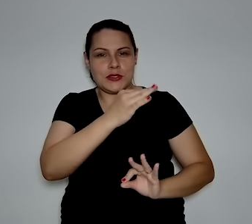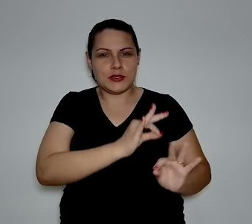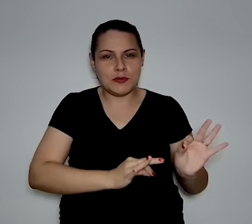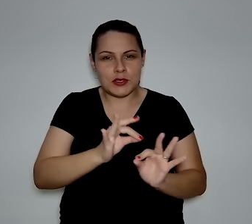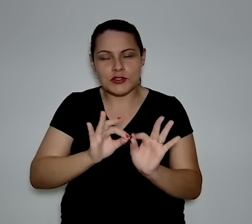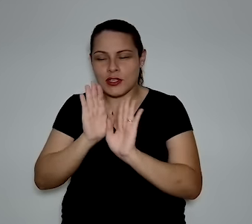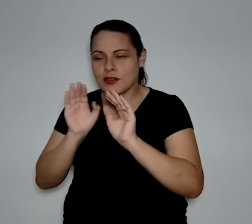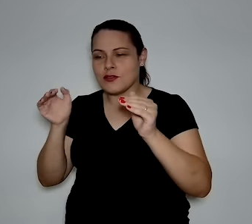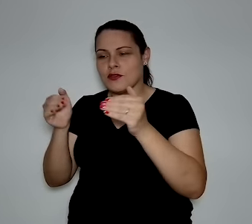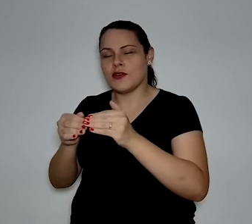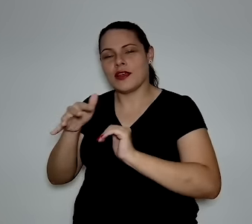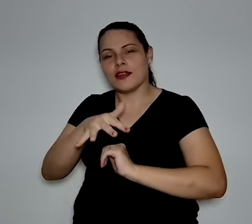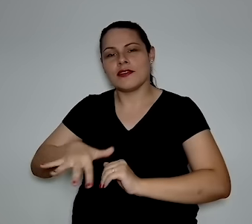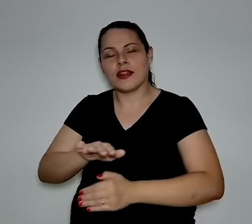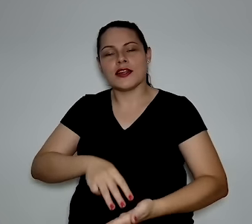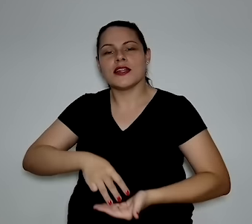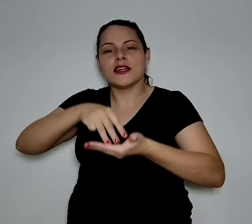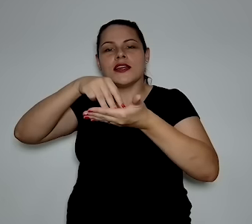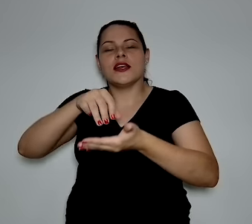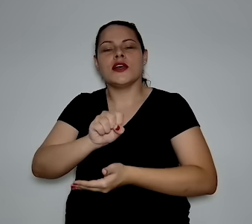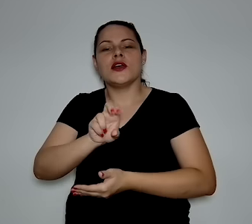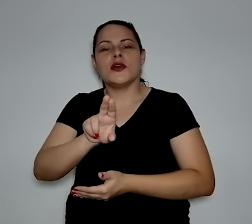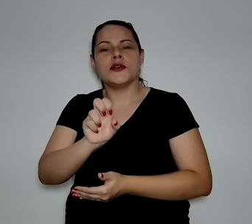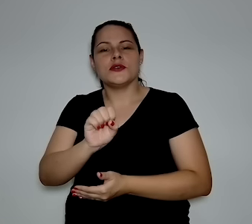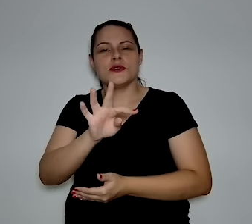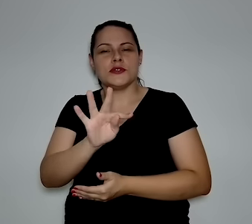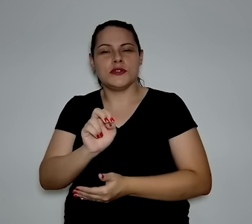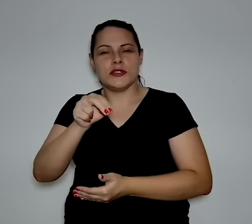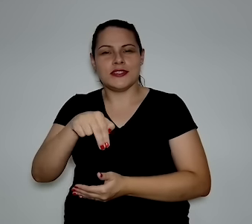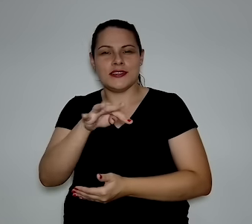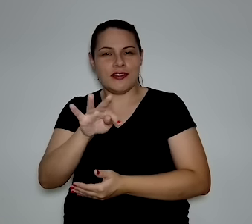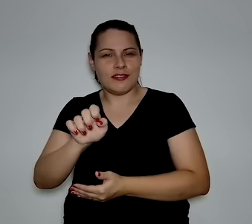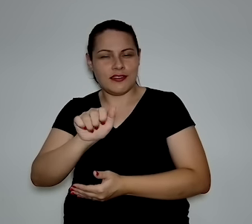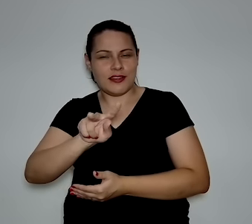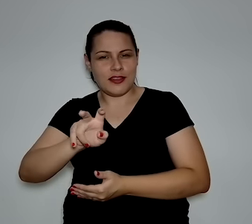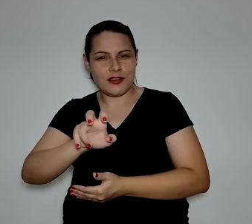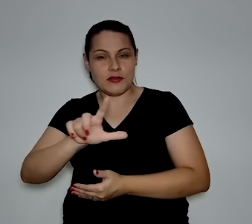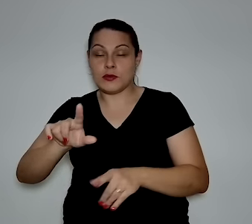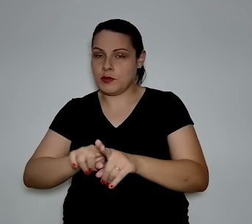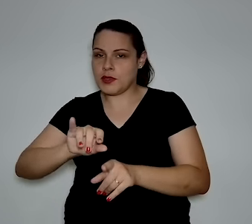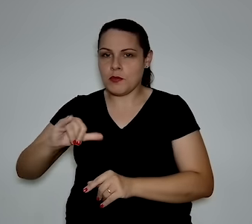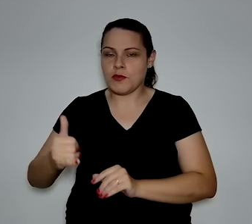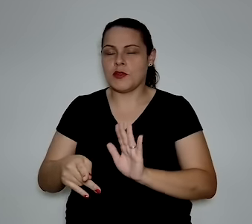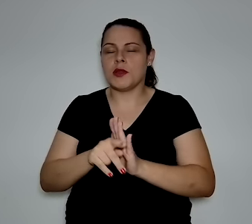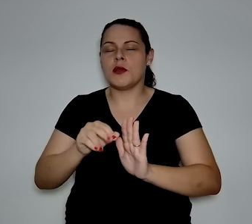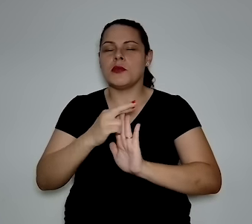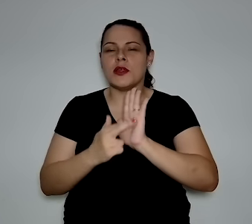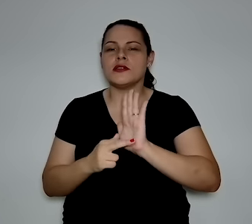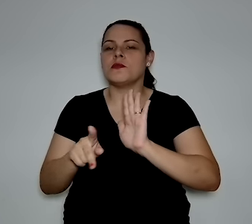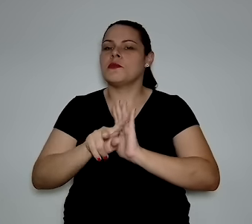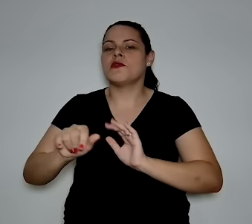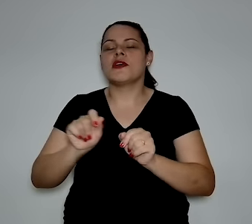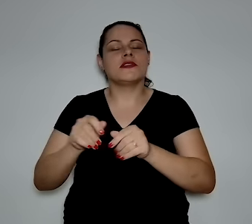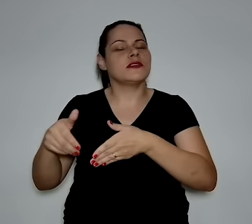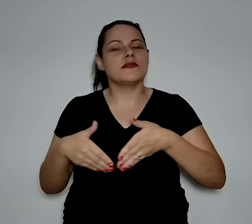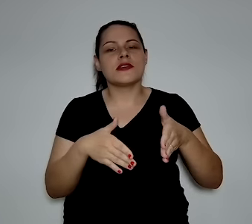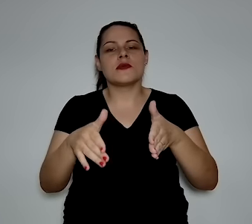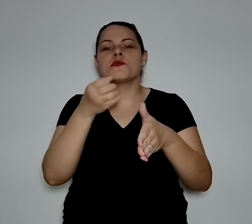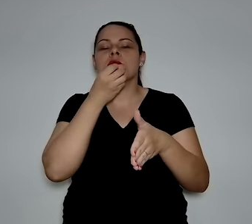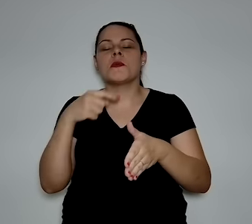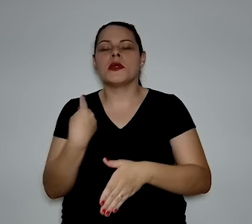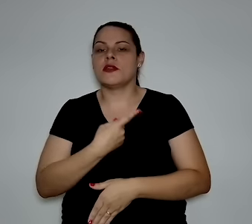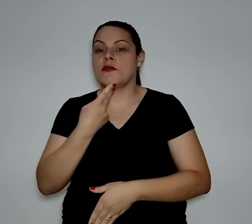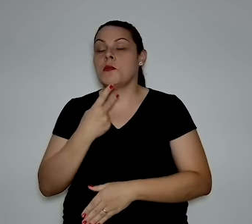projetos voltados a essa questão sustentável e aproveitando-se dessa resolução, porque a gente já viu que ali seria um grande